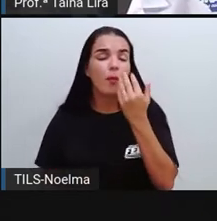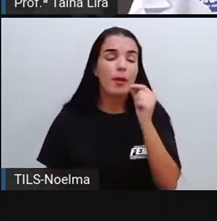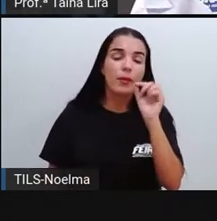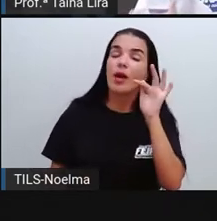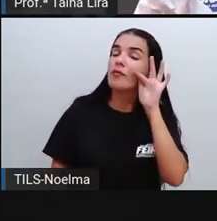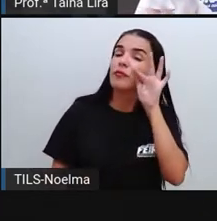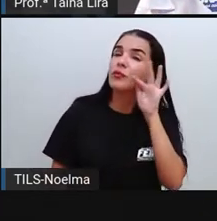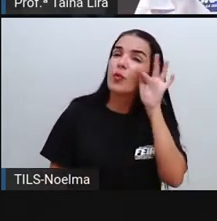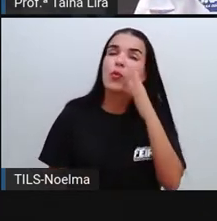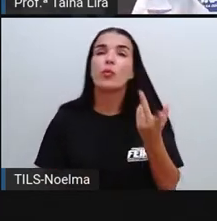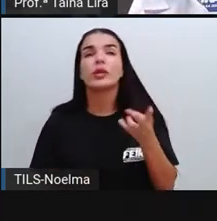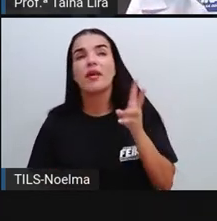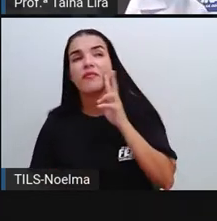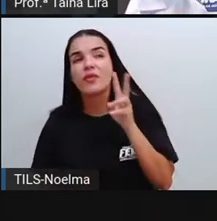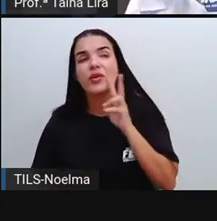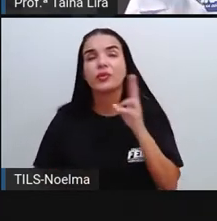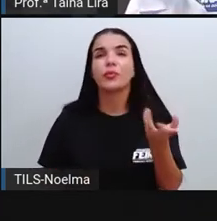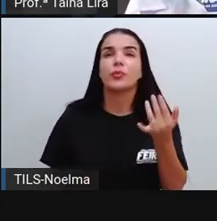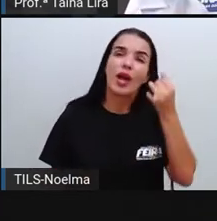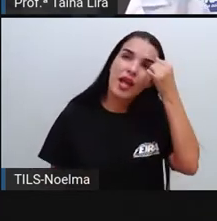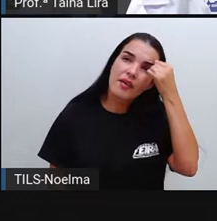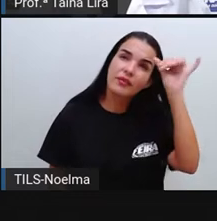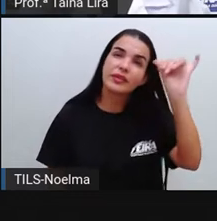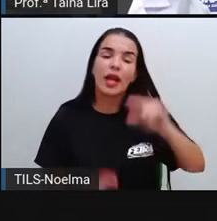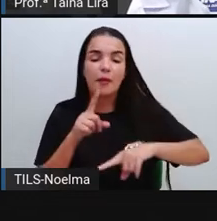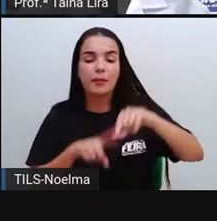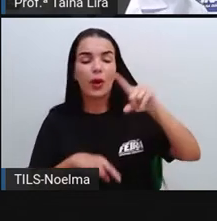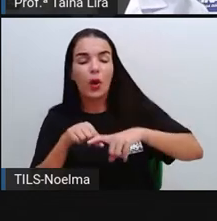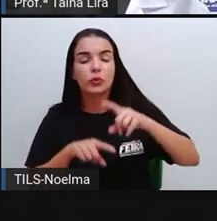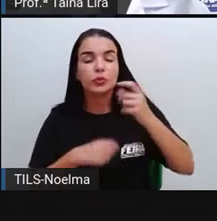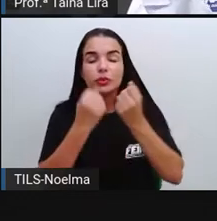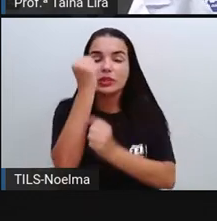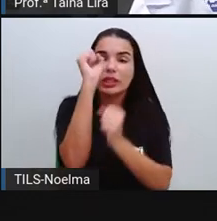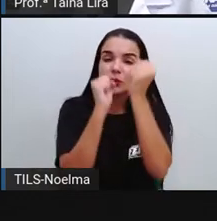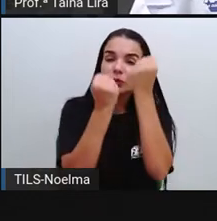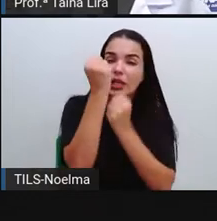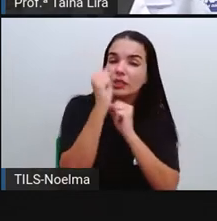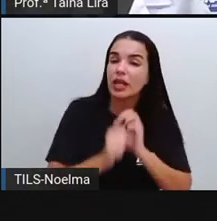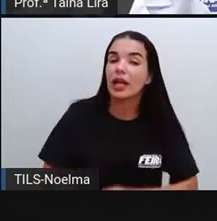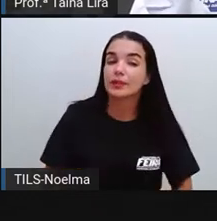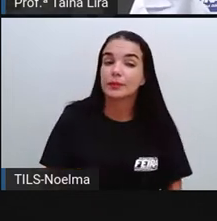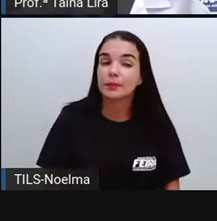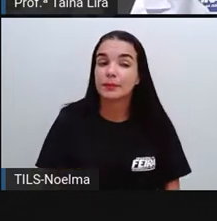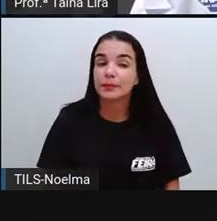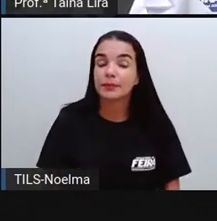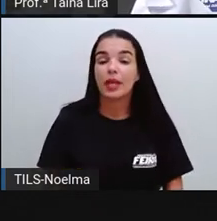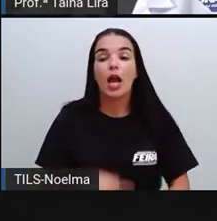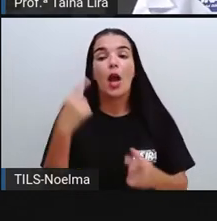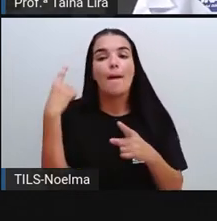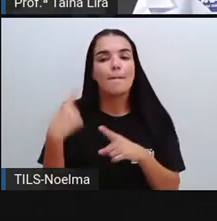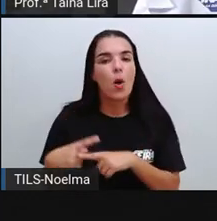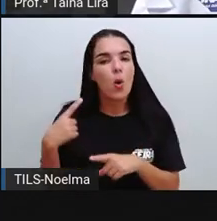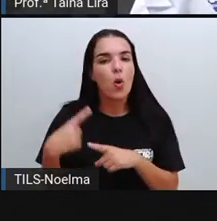aí esses alimentos industrializados, porque, segundo ano, na sua composição, os